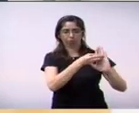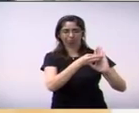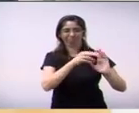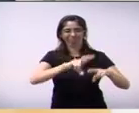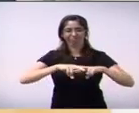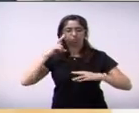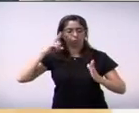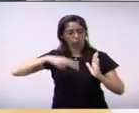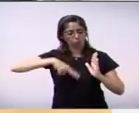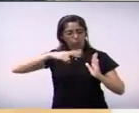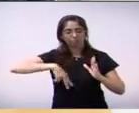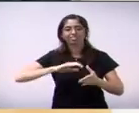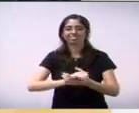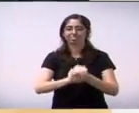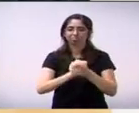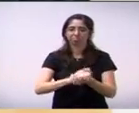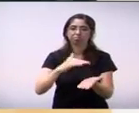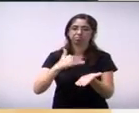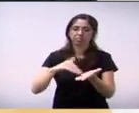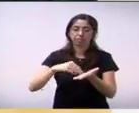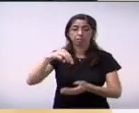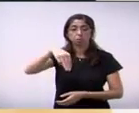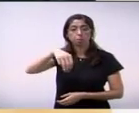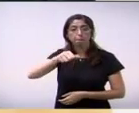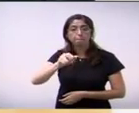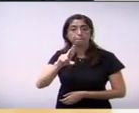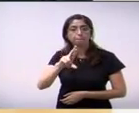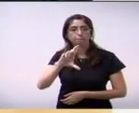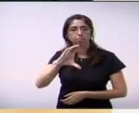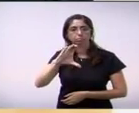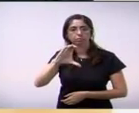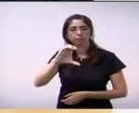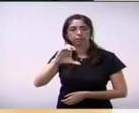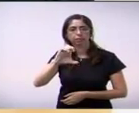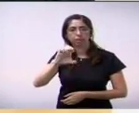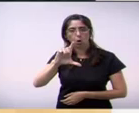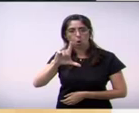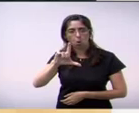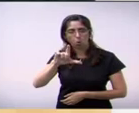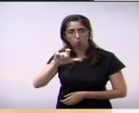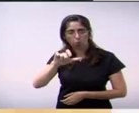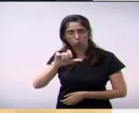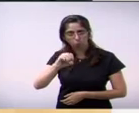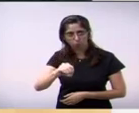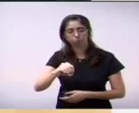e parabenizar o secretário Marcelo de obras prefeito José Pavanjúnio e todos os vereadores que de uma forma